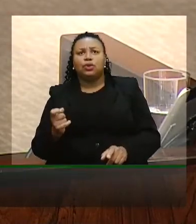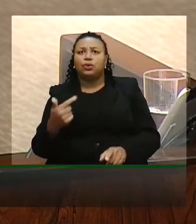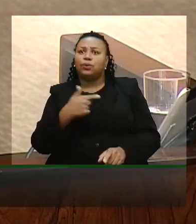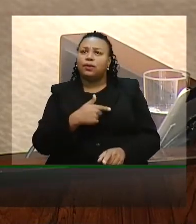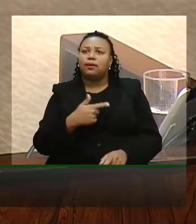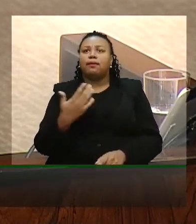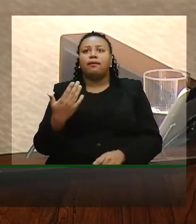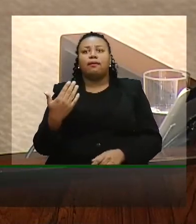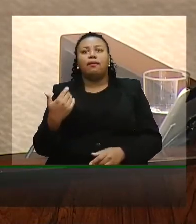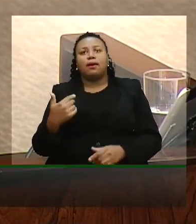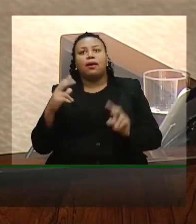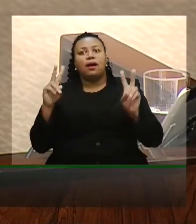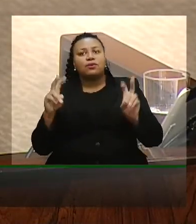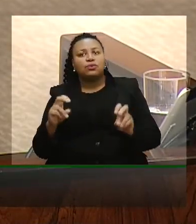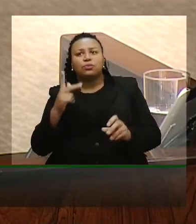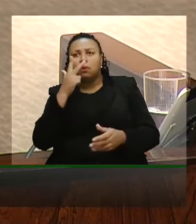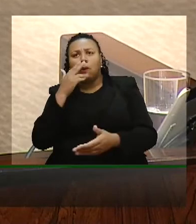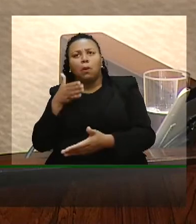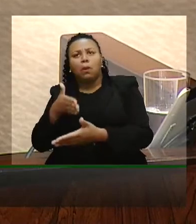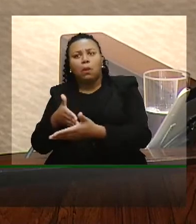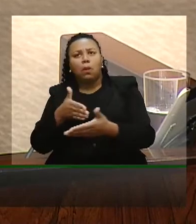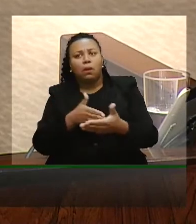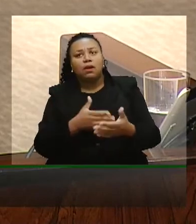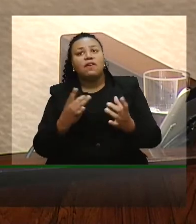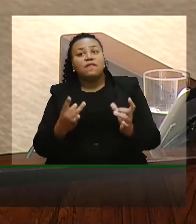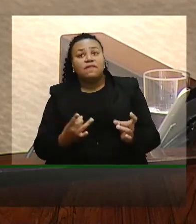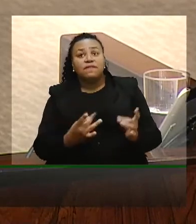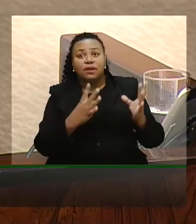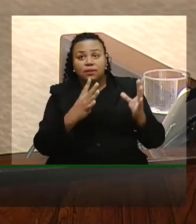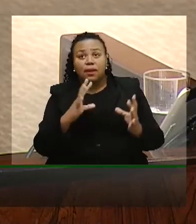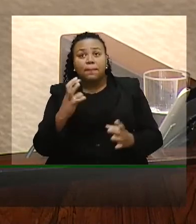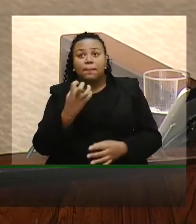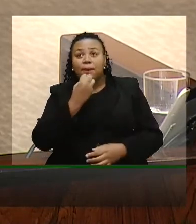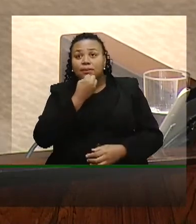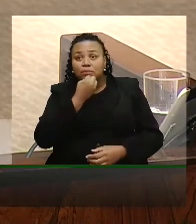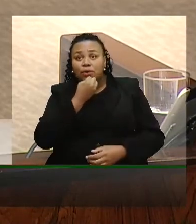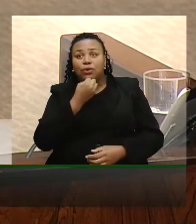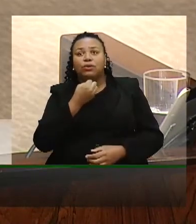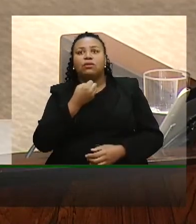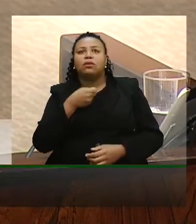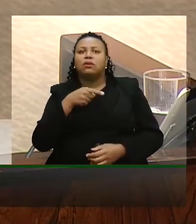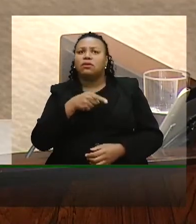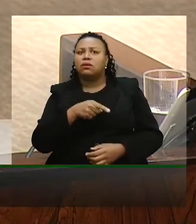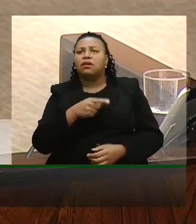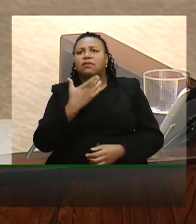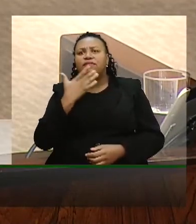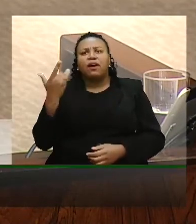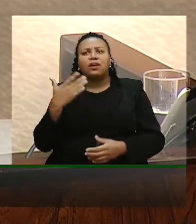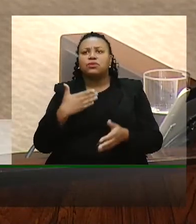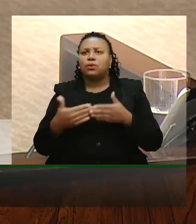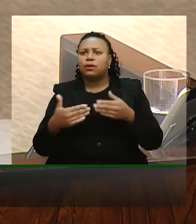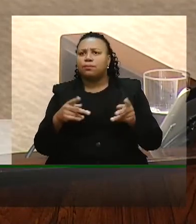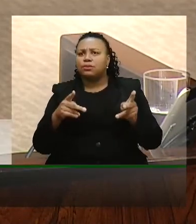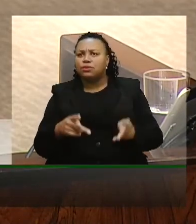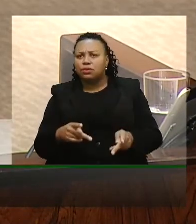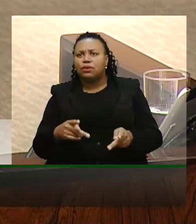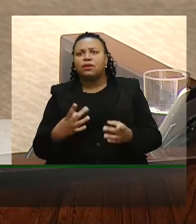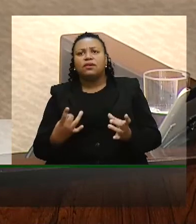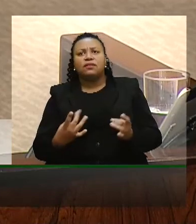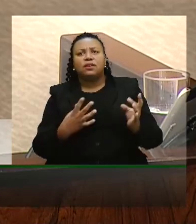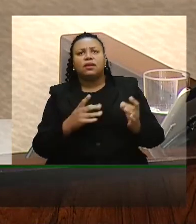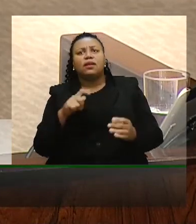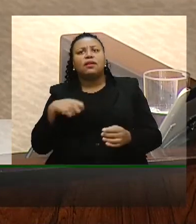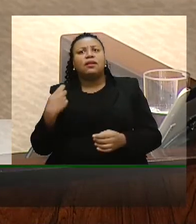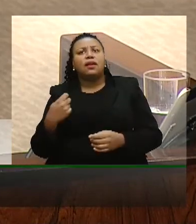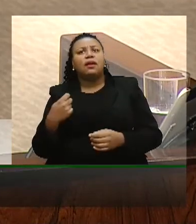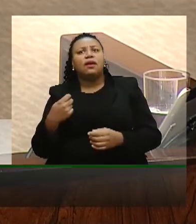essa pauta restritiva vender o patrimônio que o estado tem que é a coisa mais fácil do mundo qualquer um faz quem é